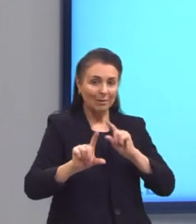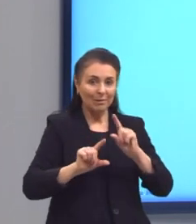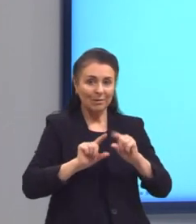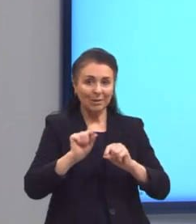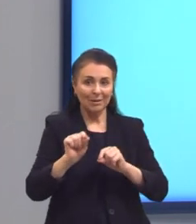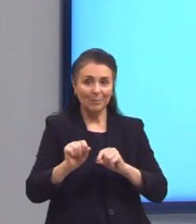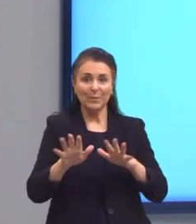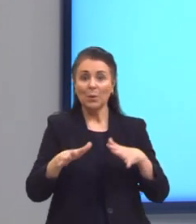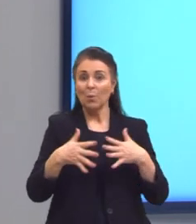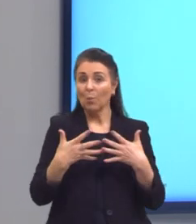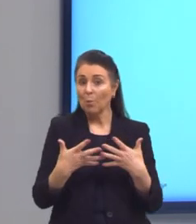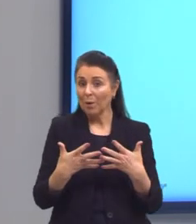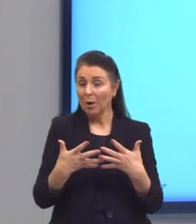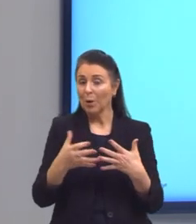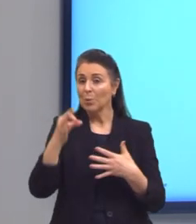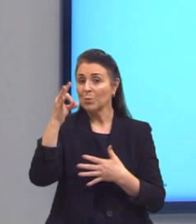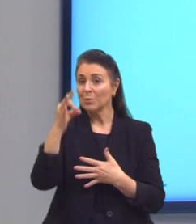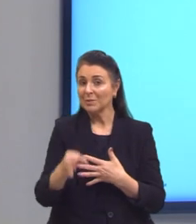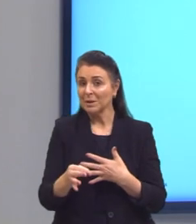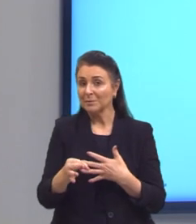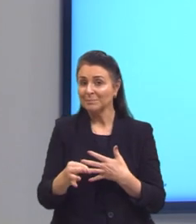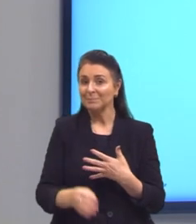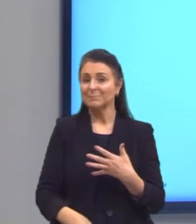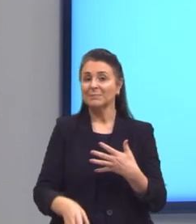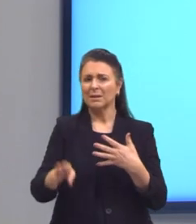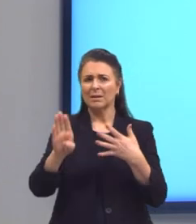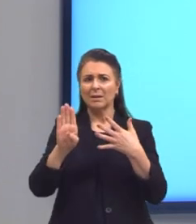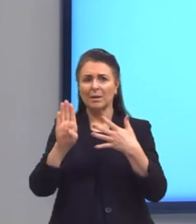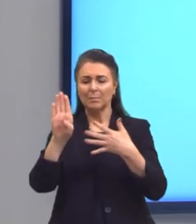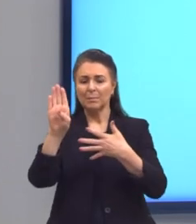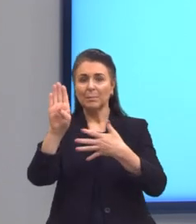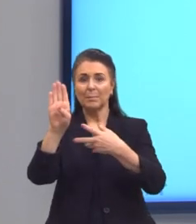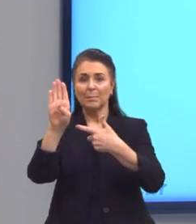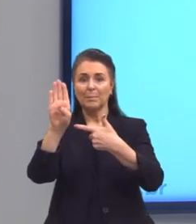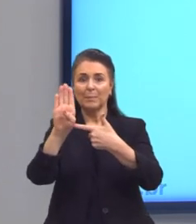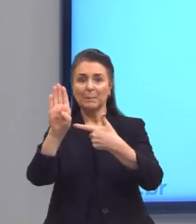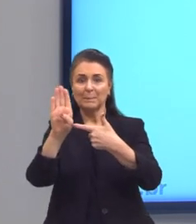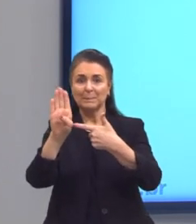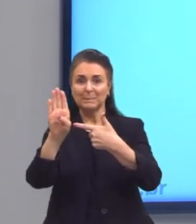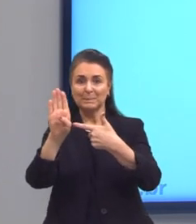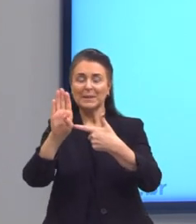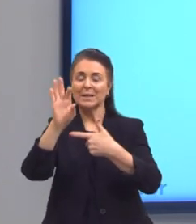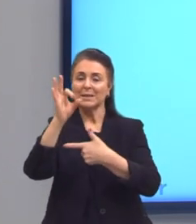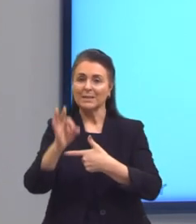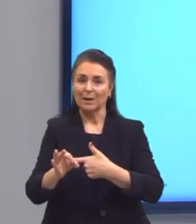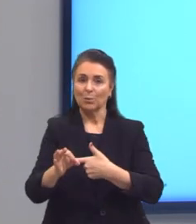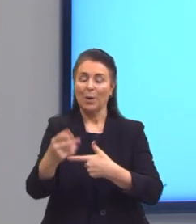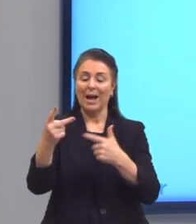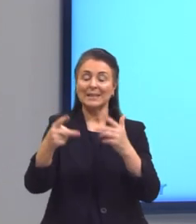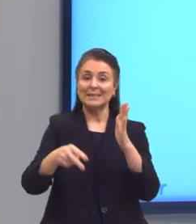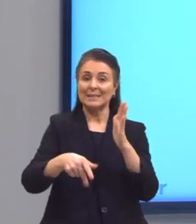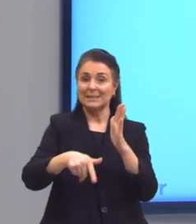a alternativa correta seria a letra B, né? A segunda atividade física.